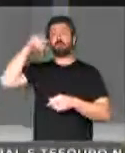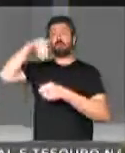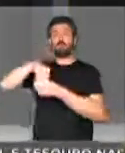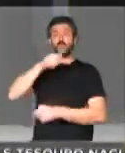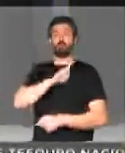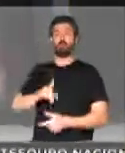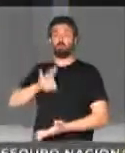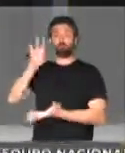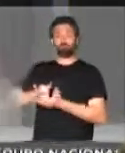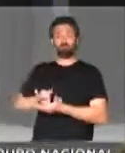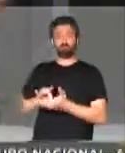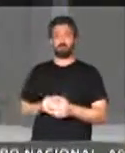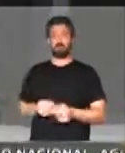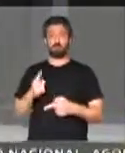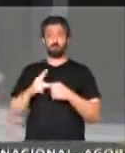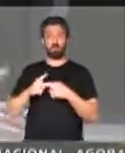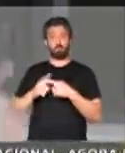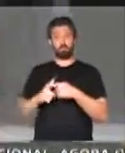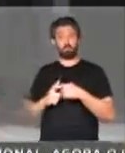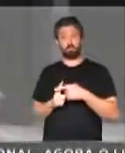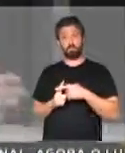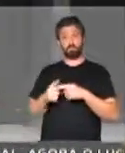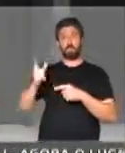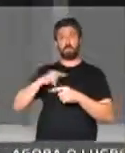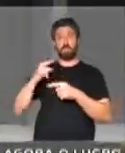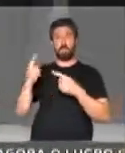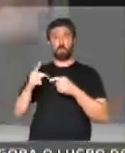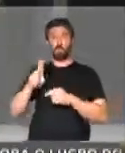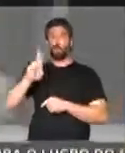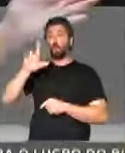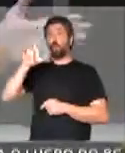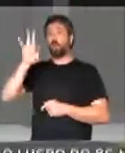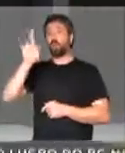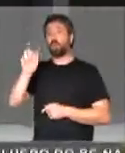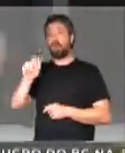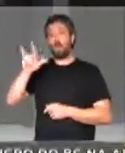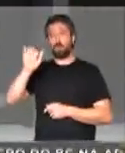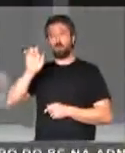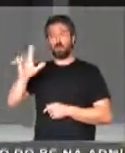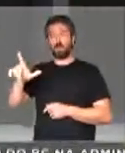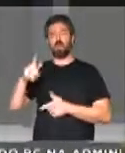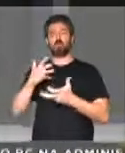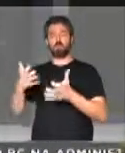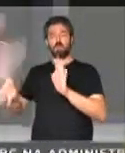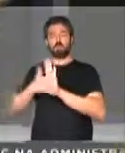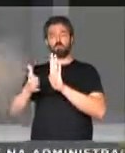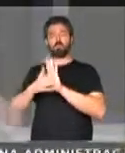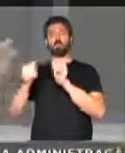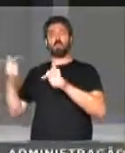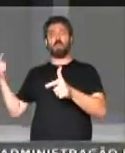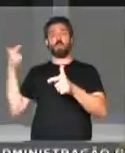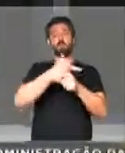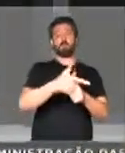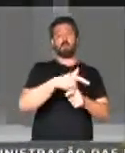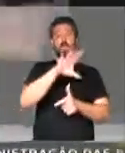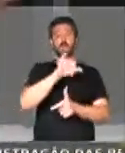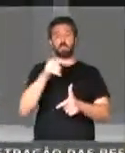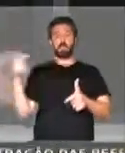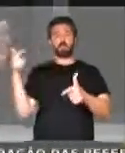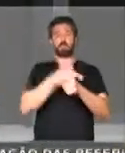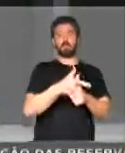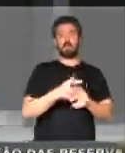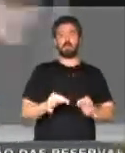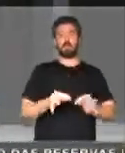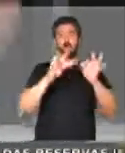esse governo reacionário, que além de uma agenda ultraliberal, tenta impor o ataque à ciência e à tecnologia,